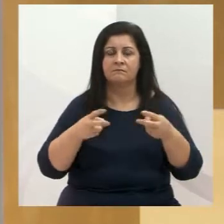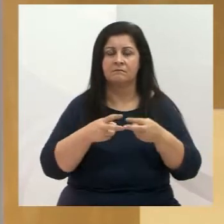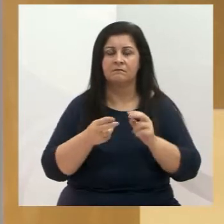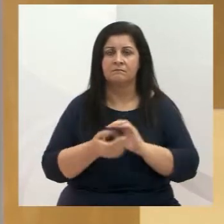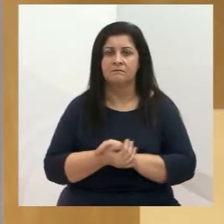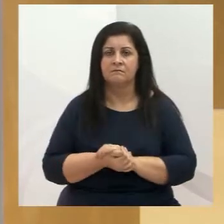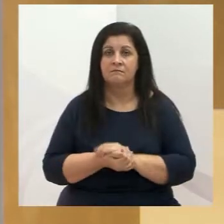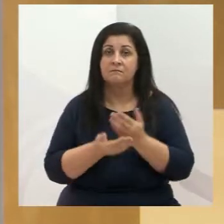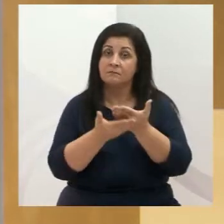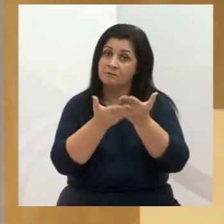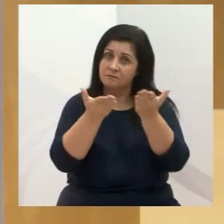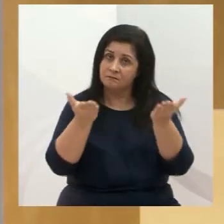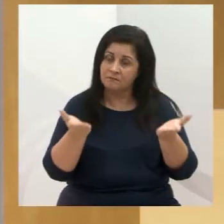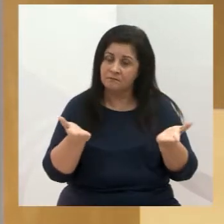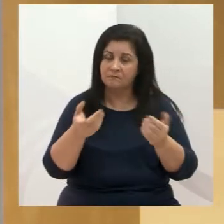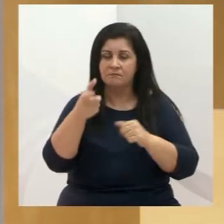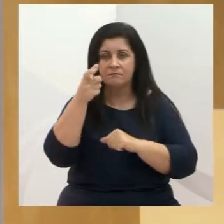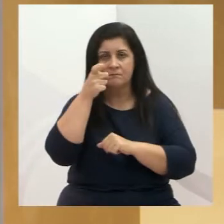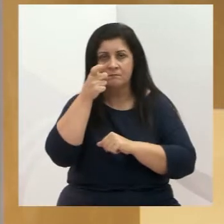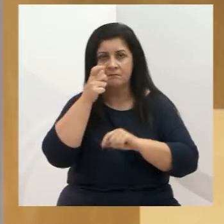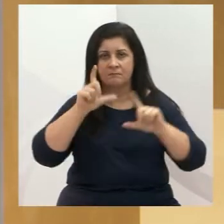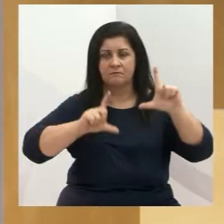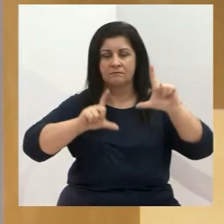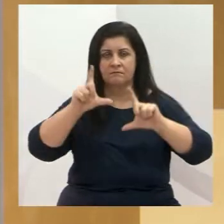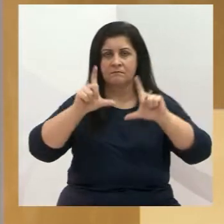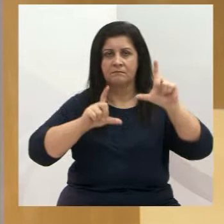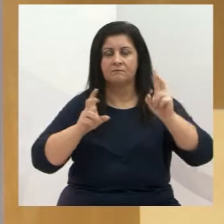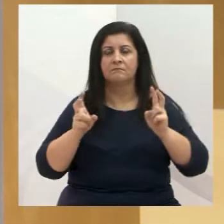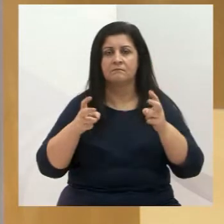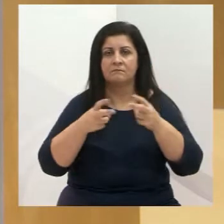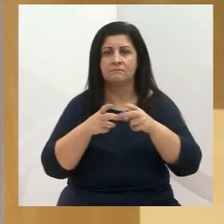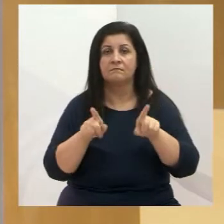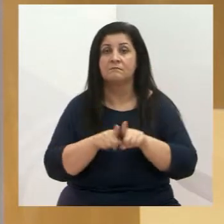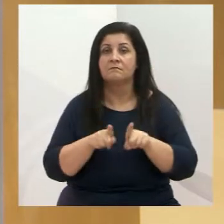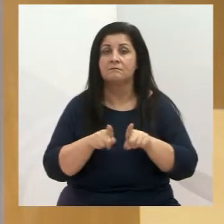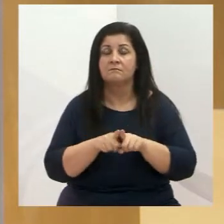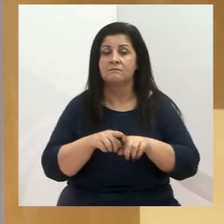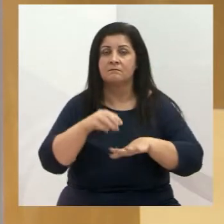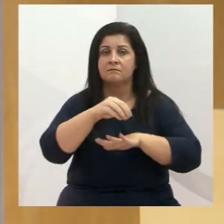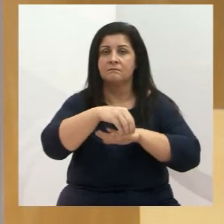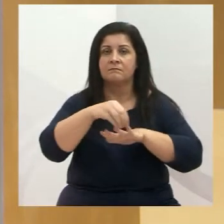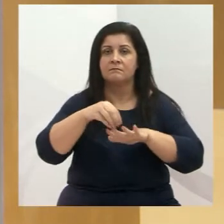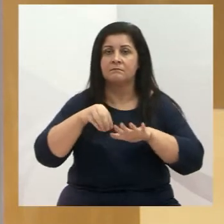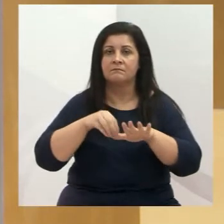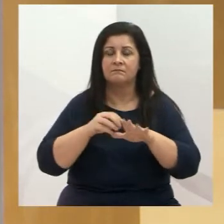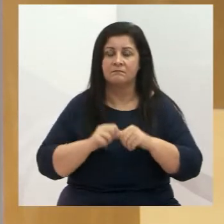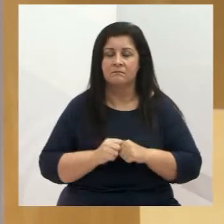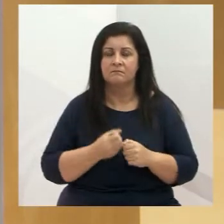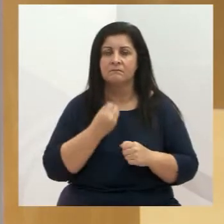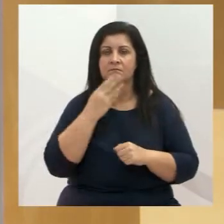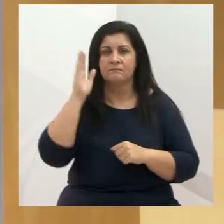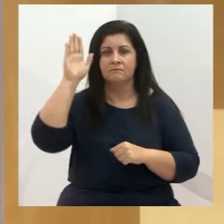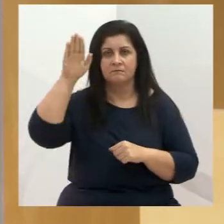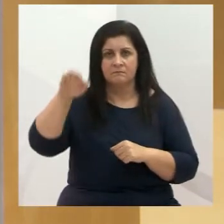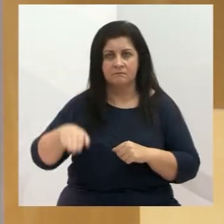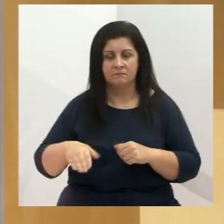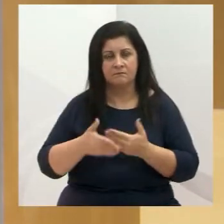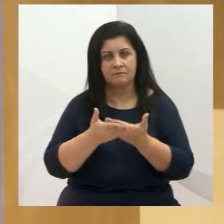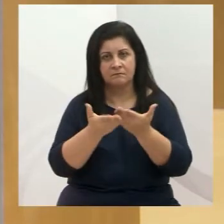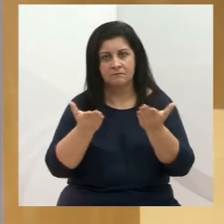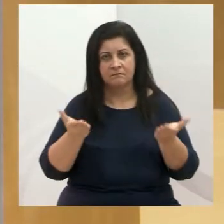a você que nos acompanha pela TV Câmara e também pelas redes sociais, uma boa tarde a você.